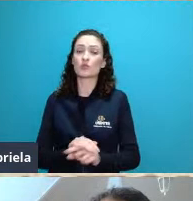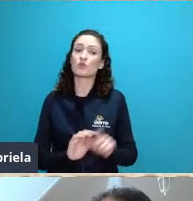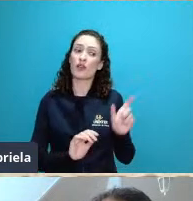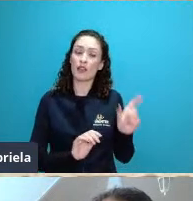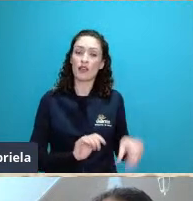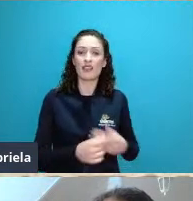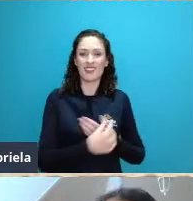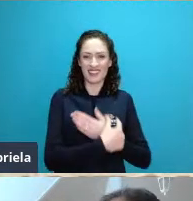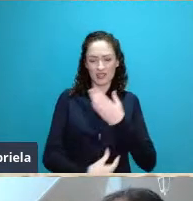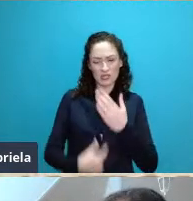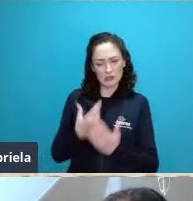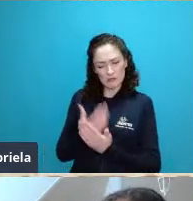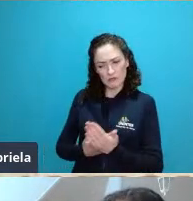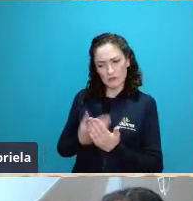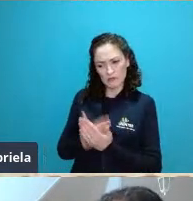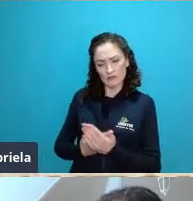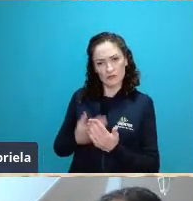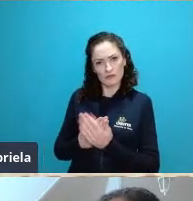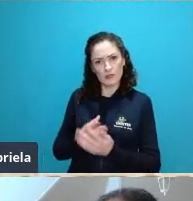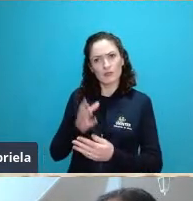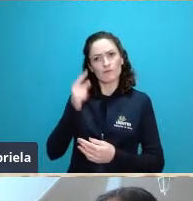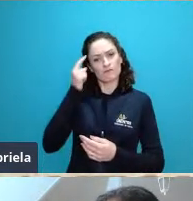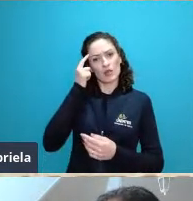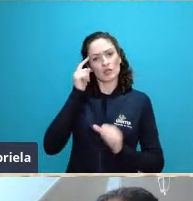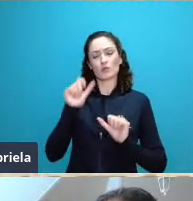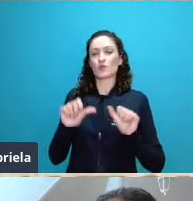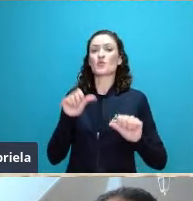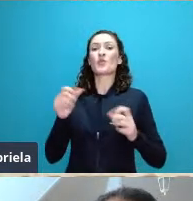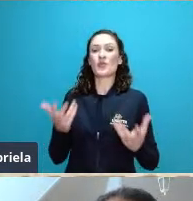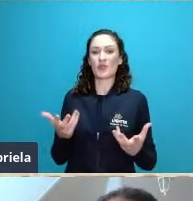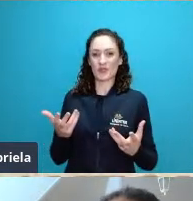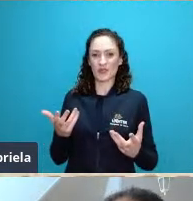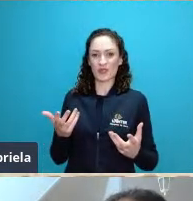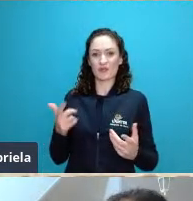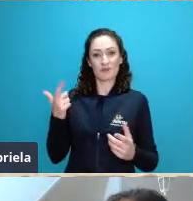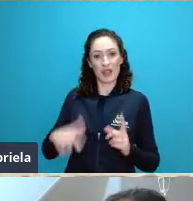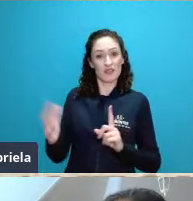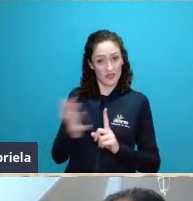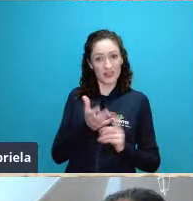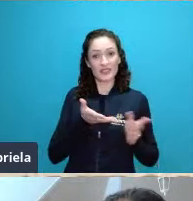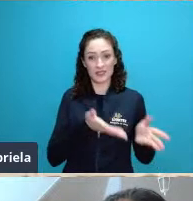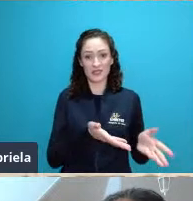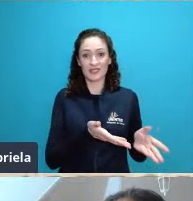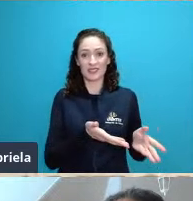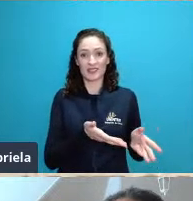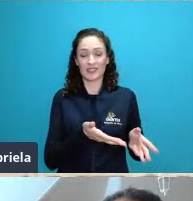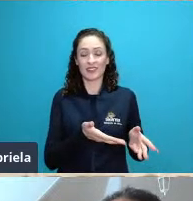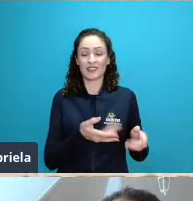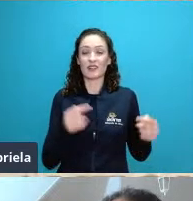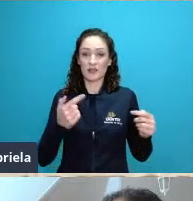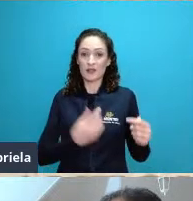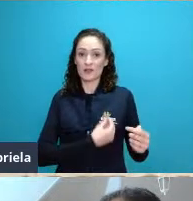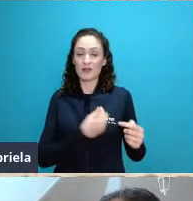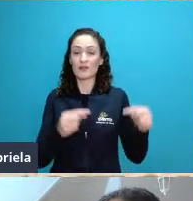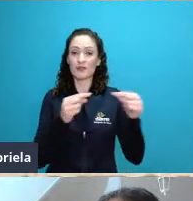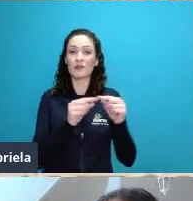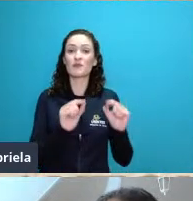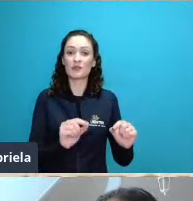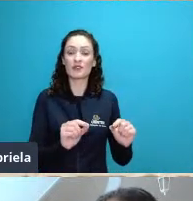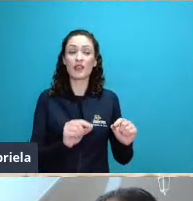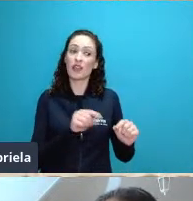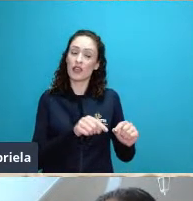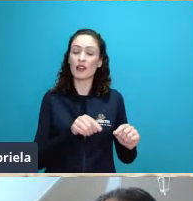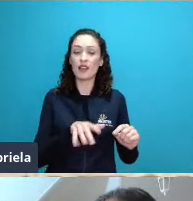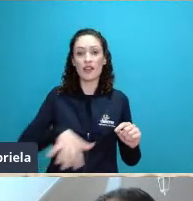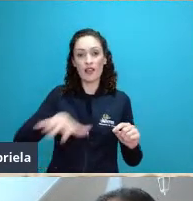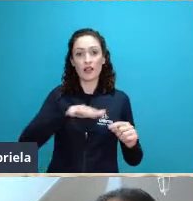e nesse contexto ele foi ele atuou fortemente nesse movimento